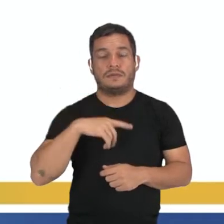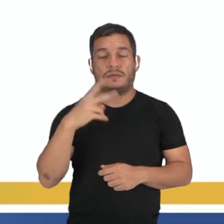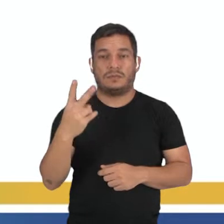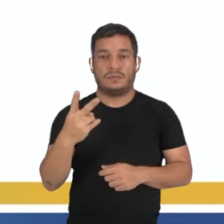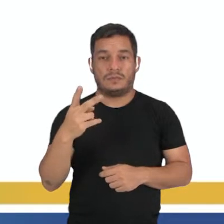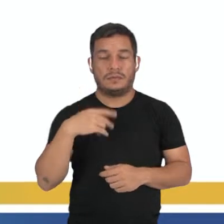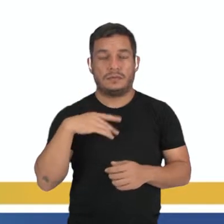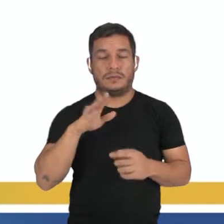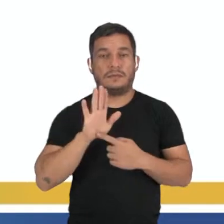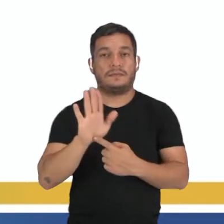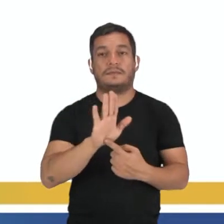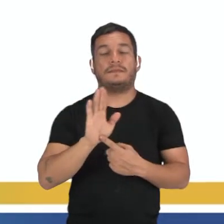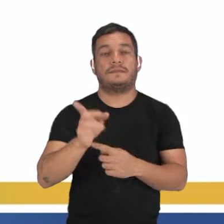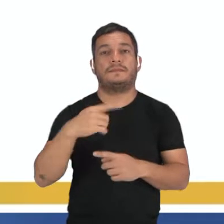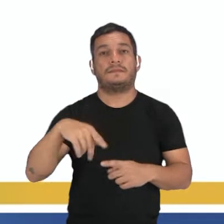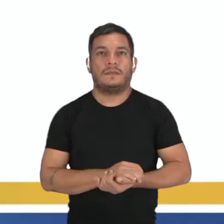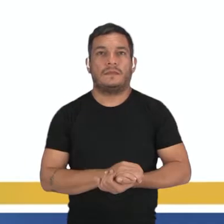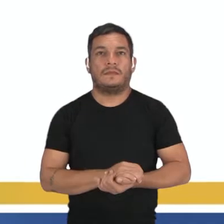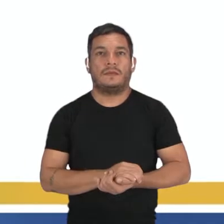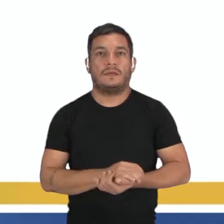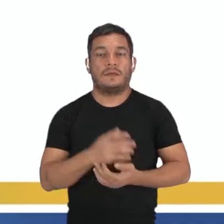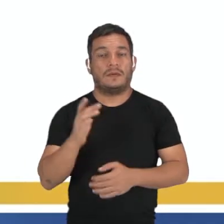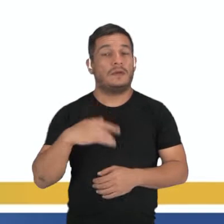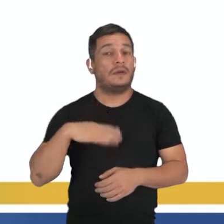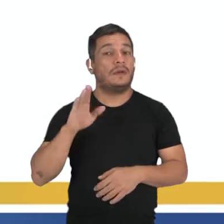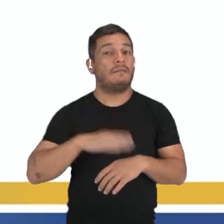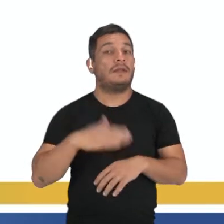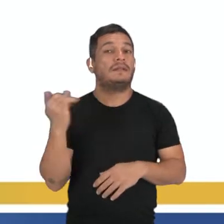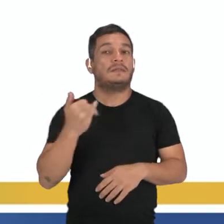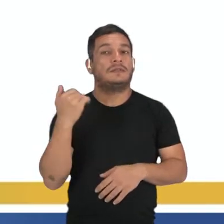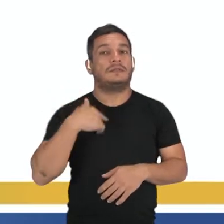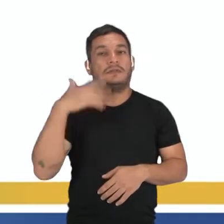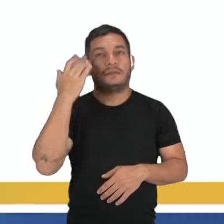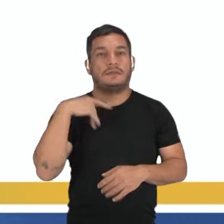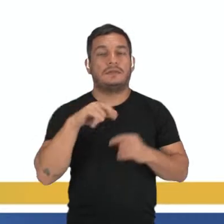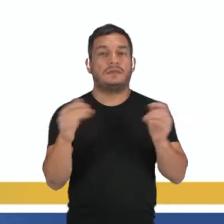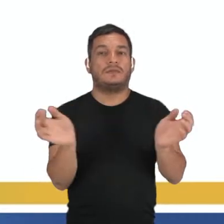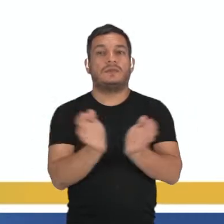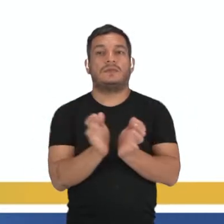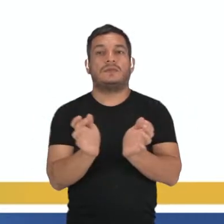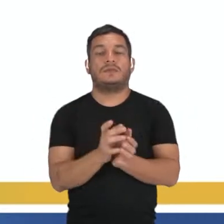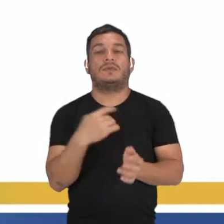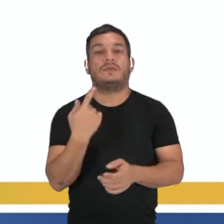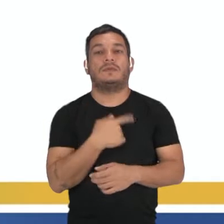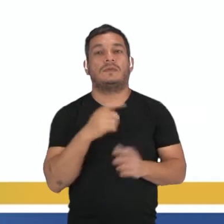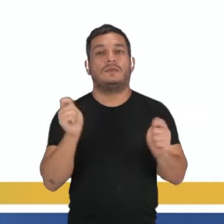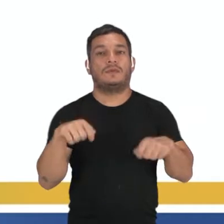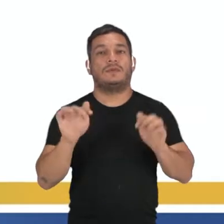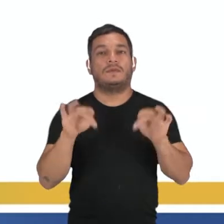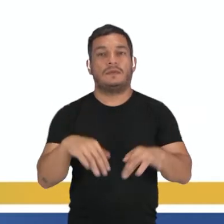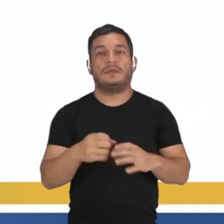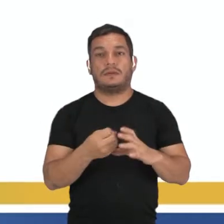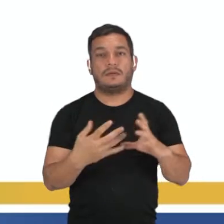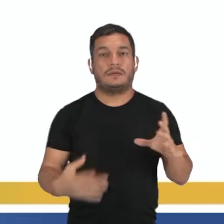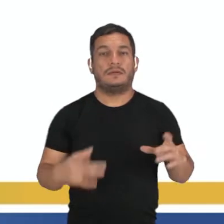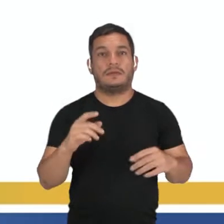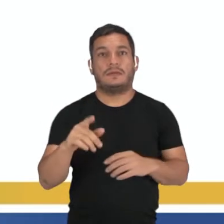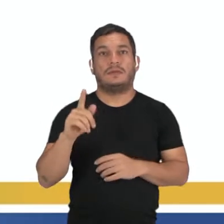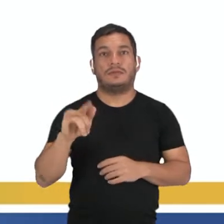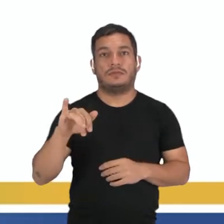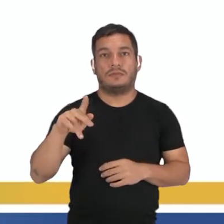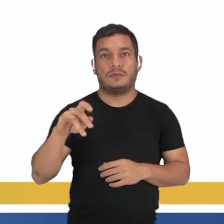como foi a última ilustração que eu mostrei pra vocês. E aí o que mais que é importante eu saber sobre esse grupo, pra que a gente possa fechar as características das